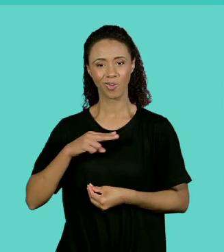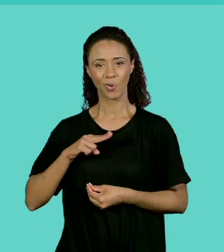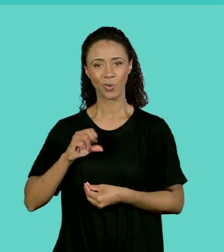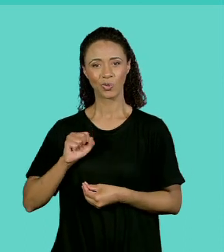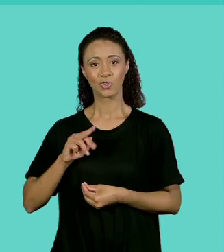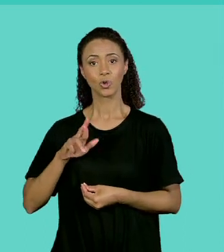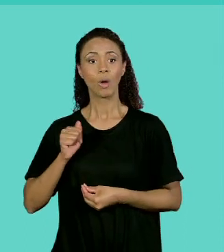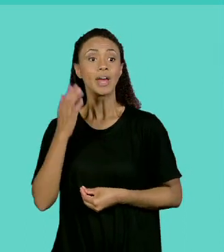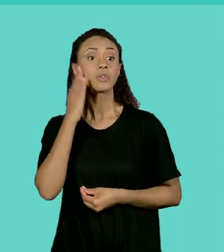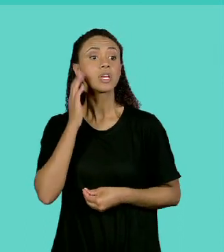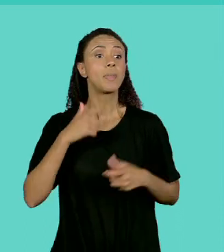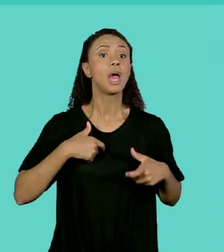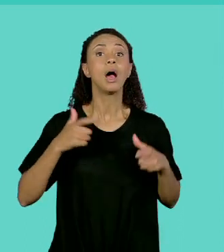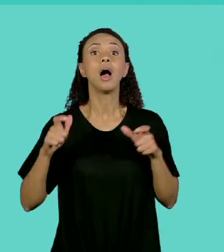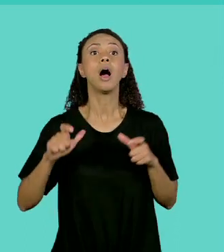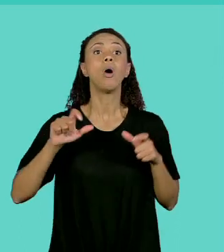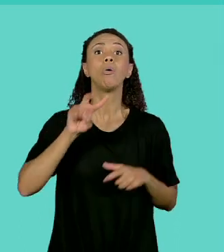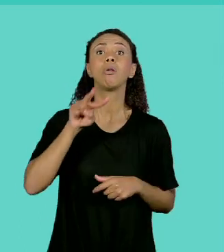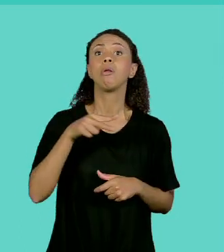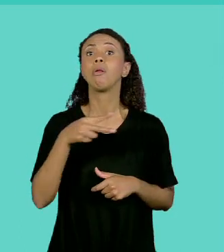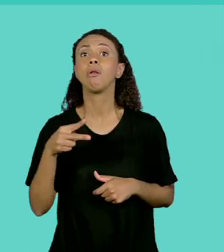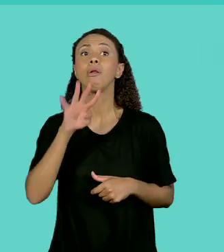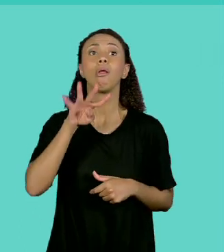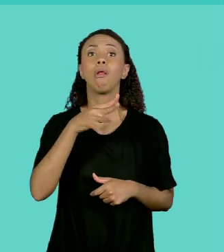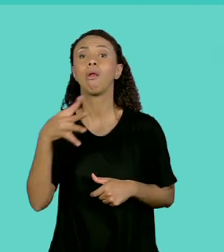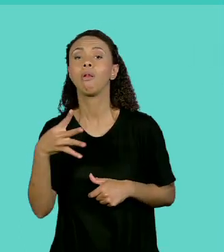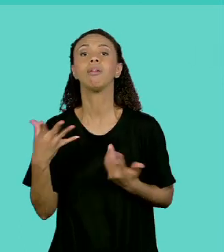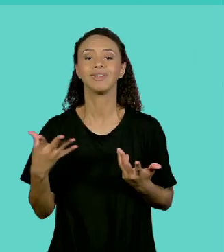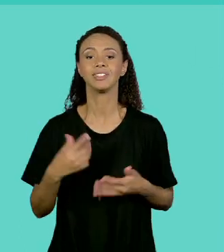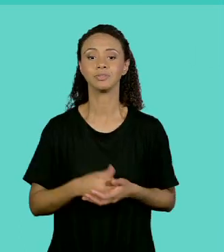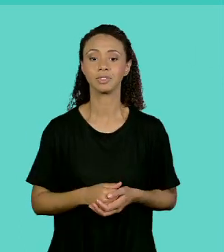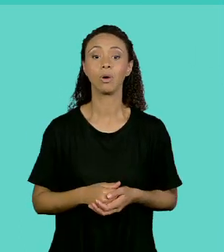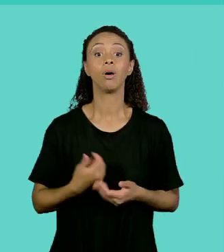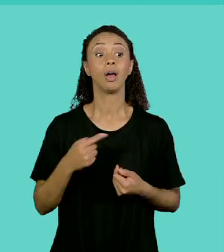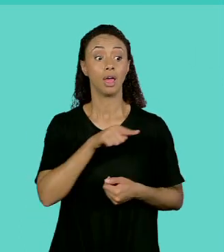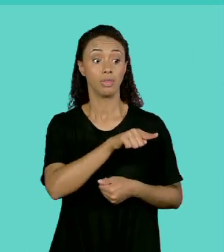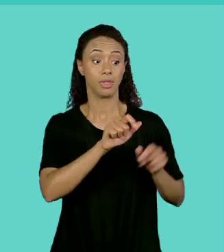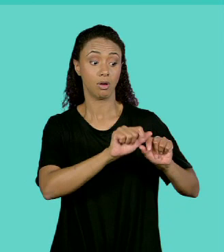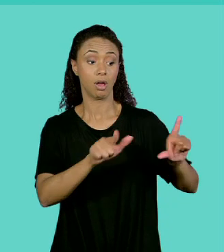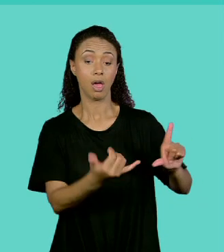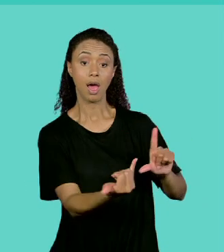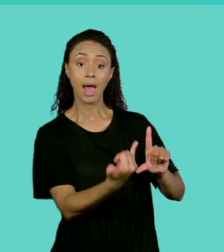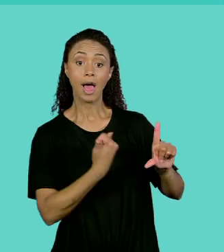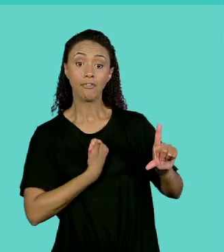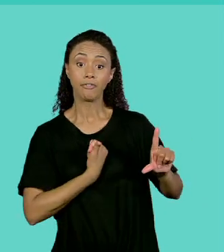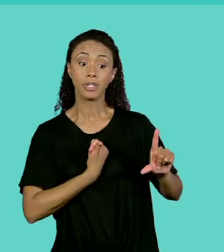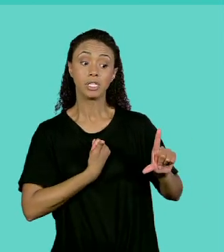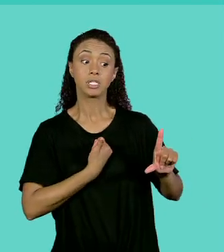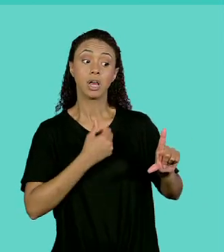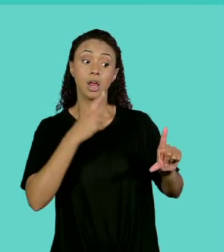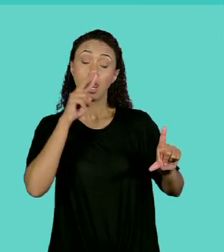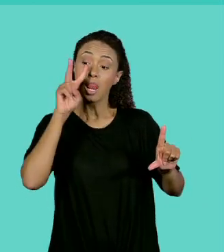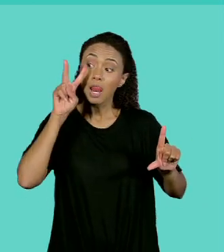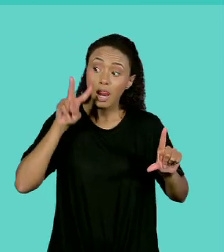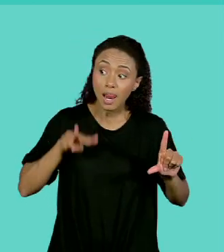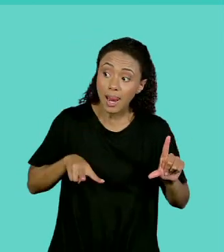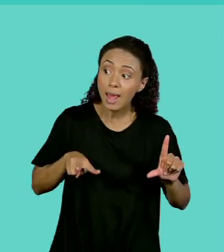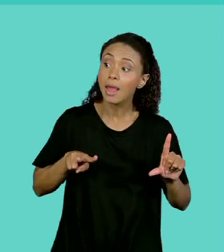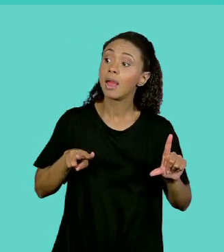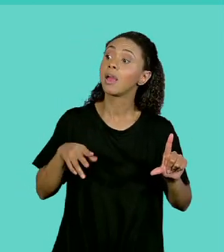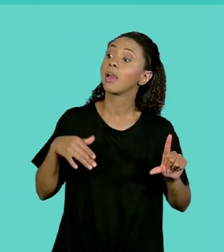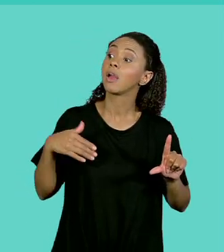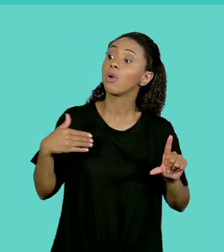perguntar o valor. E então ler o valor da matriz na linha e coluna que eu estou. Vamos fechar o